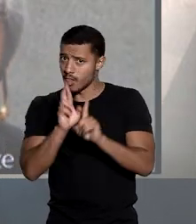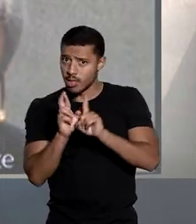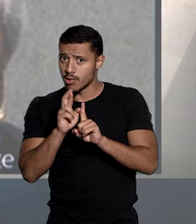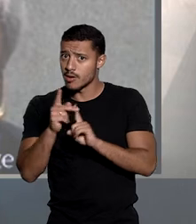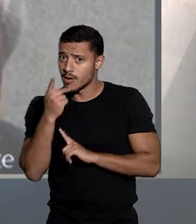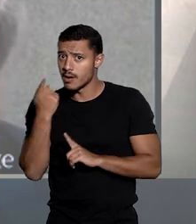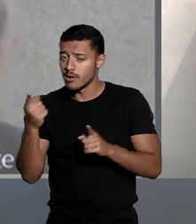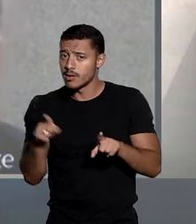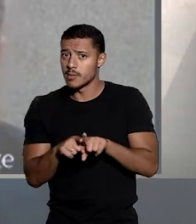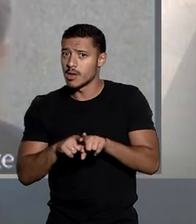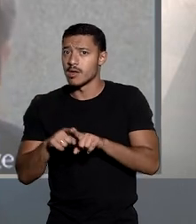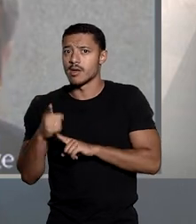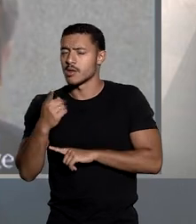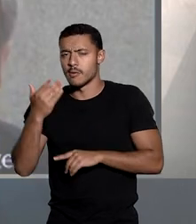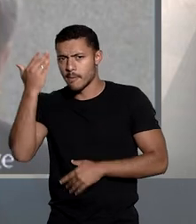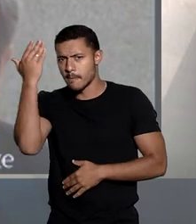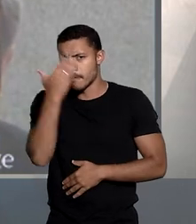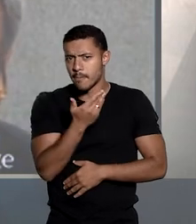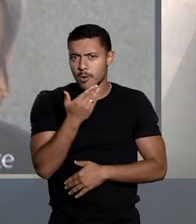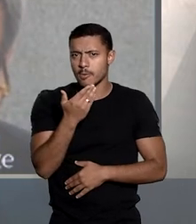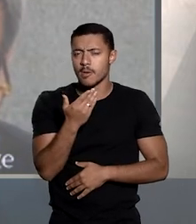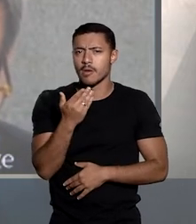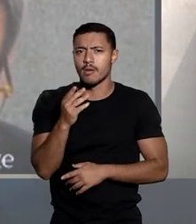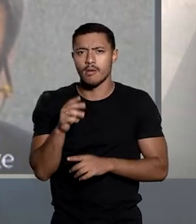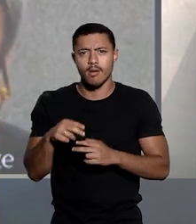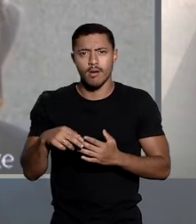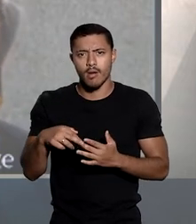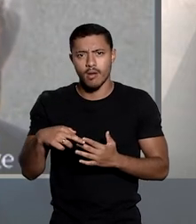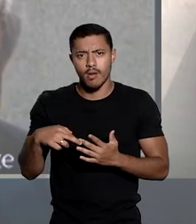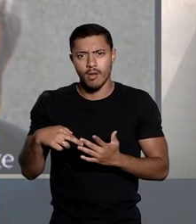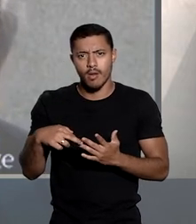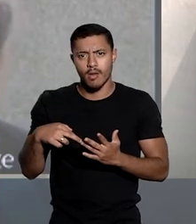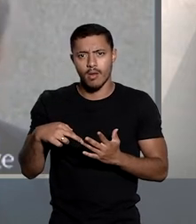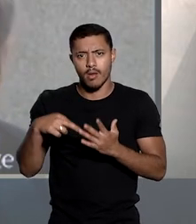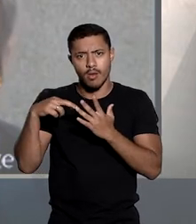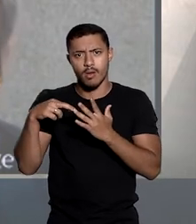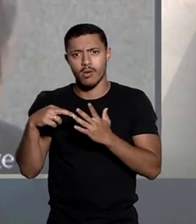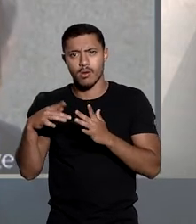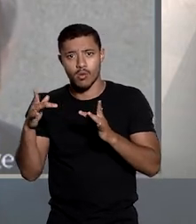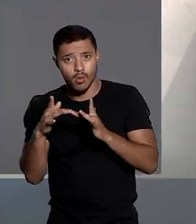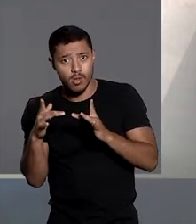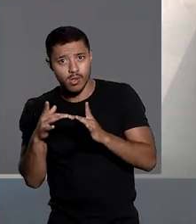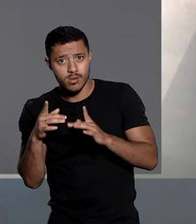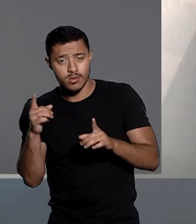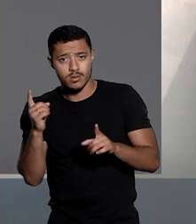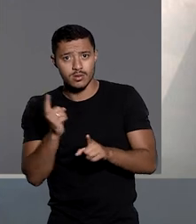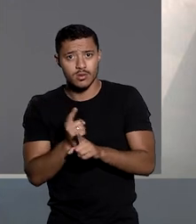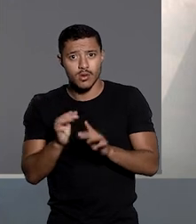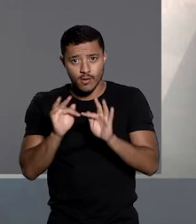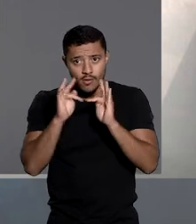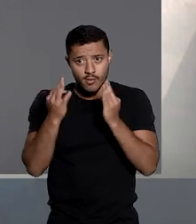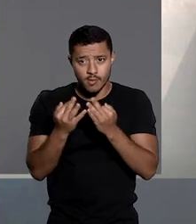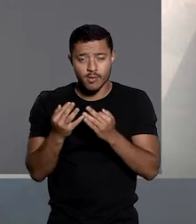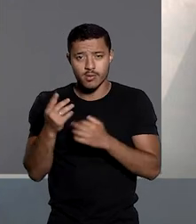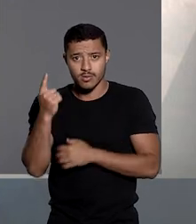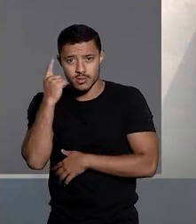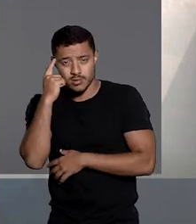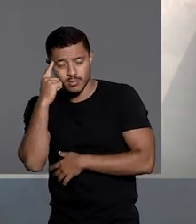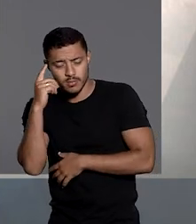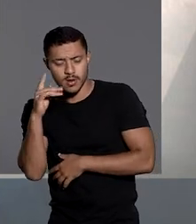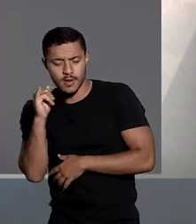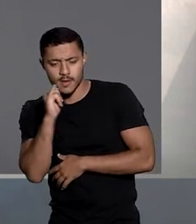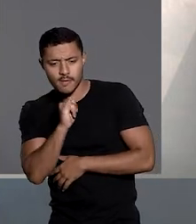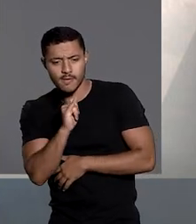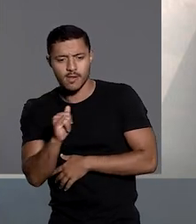destacou ainda que não foi comprovado que a recorrente tenha feito contato direto com a família, com antecedência razoável para